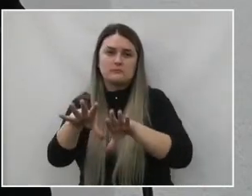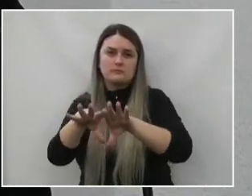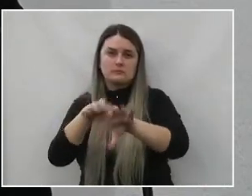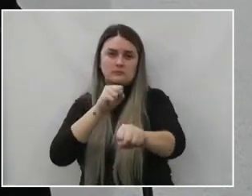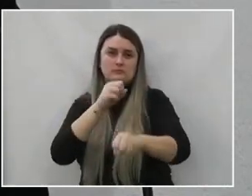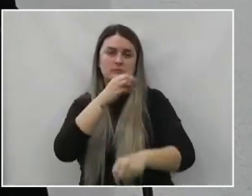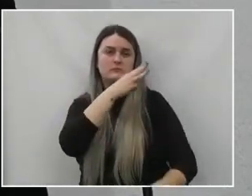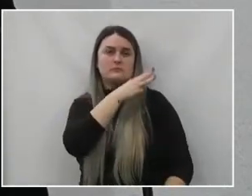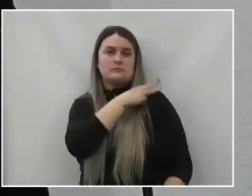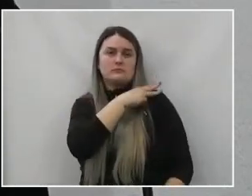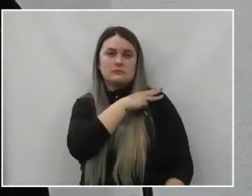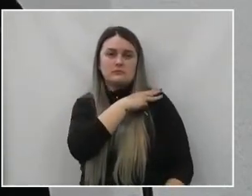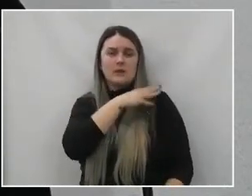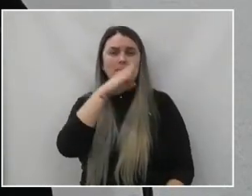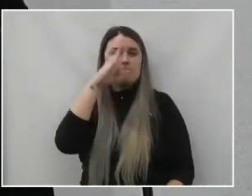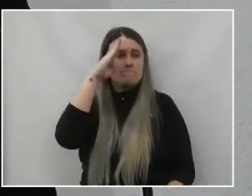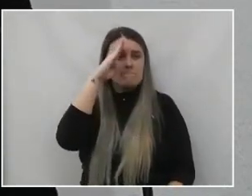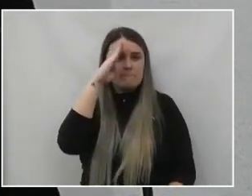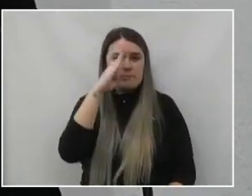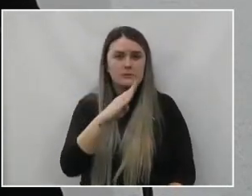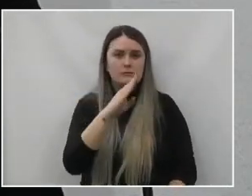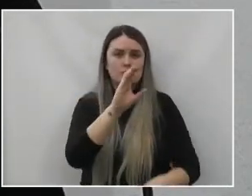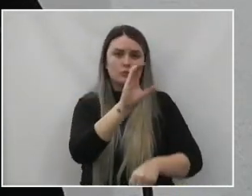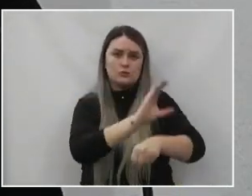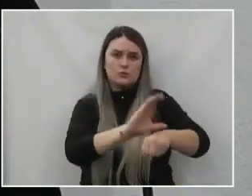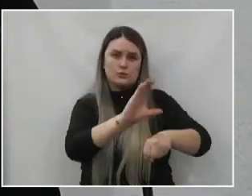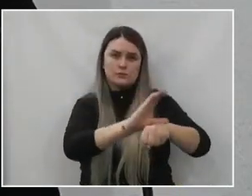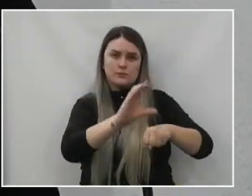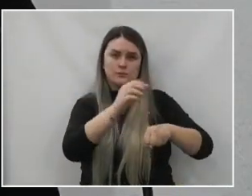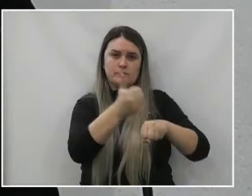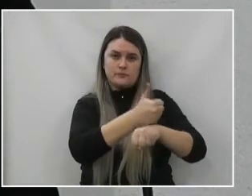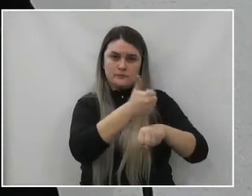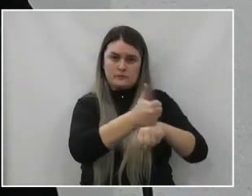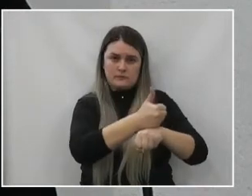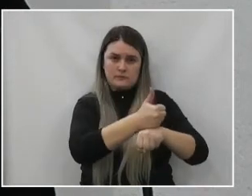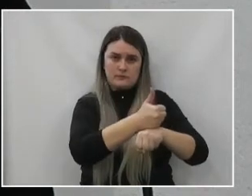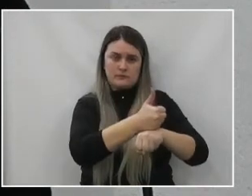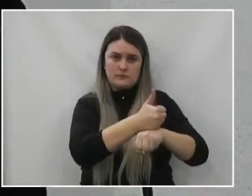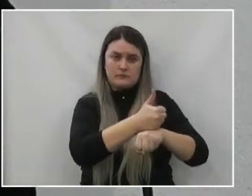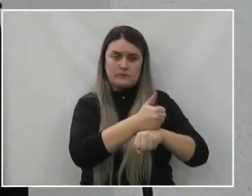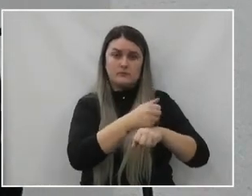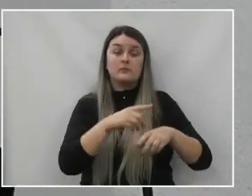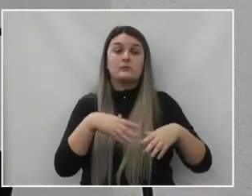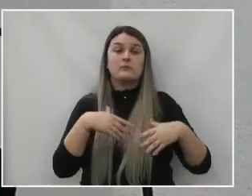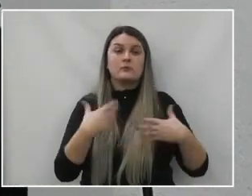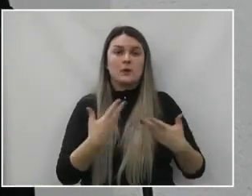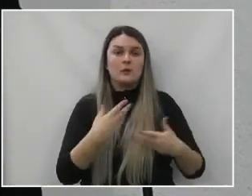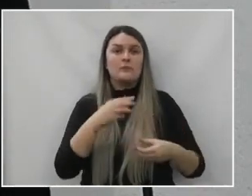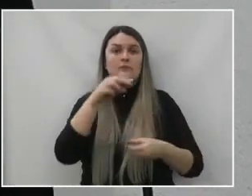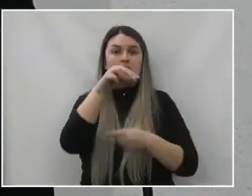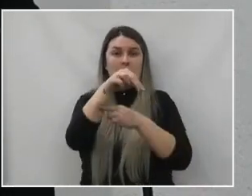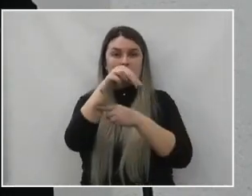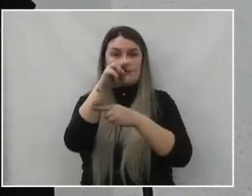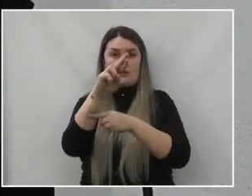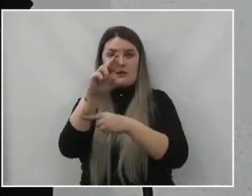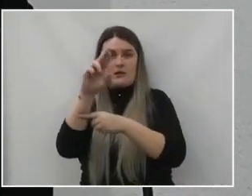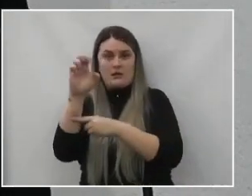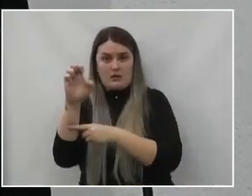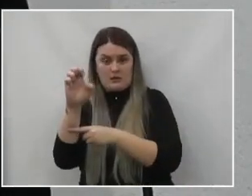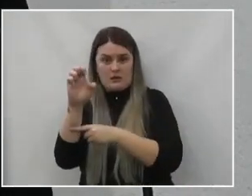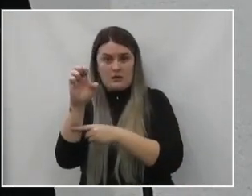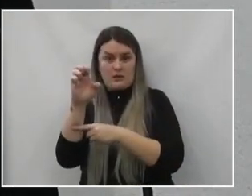nosso ensino médio e, principalmente, nos cursos profissionalizantes. Portanto, o Núcleo Regional da União da Vitória